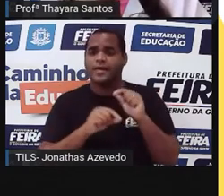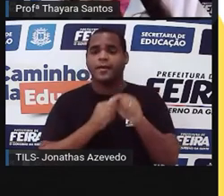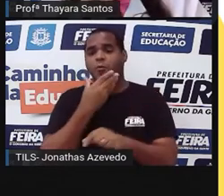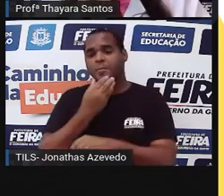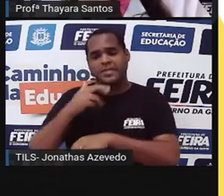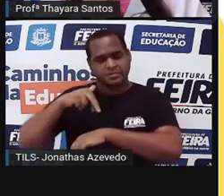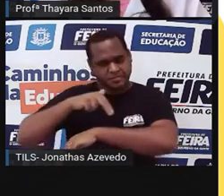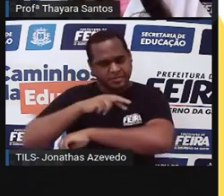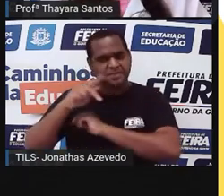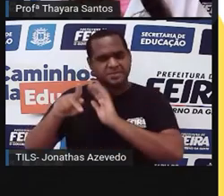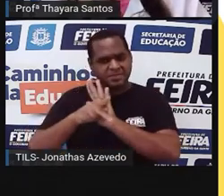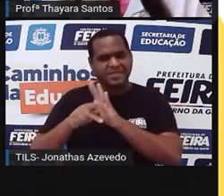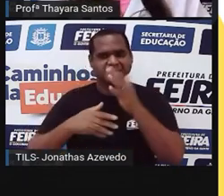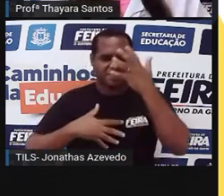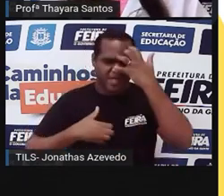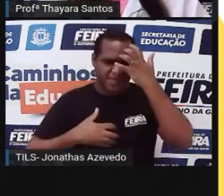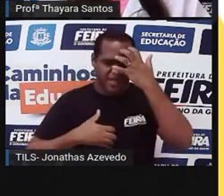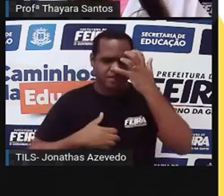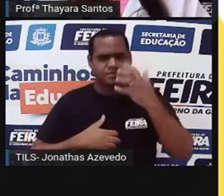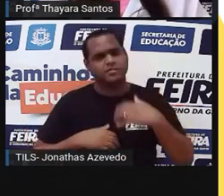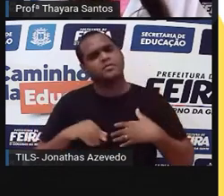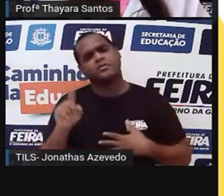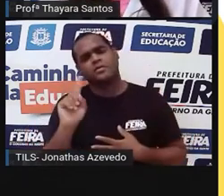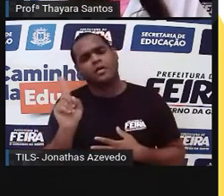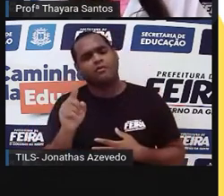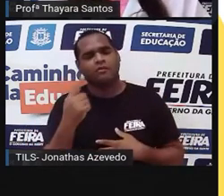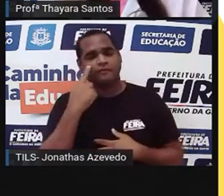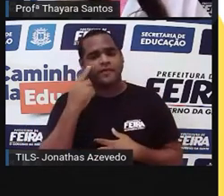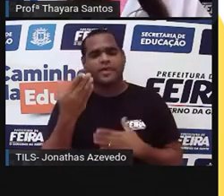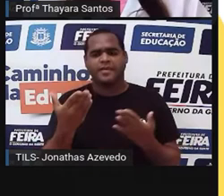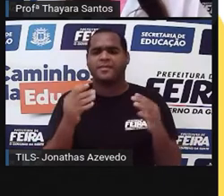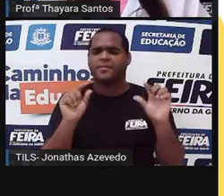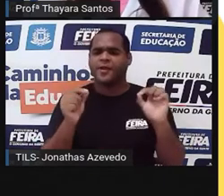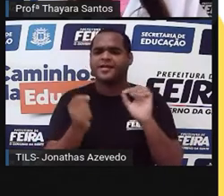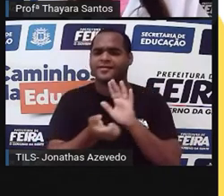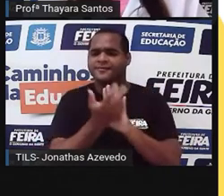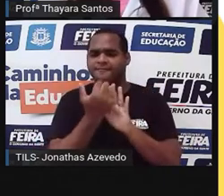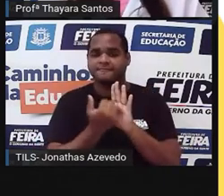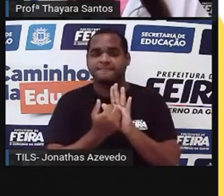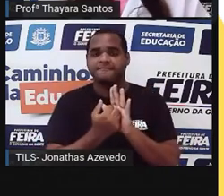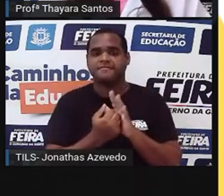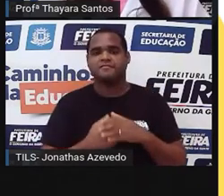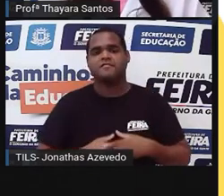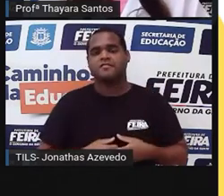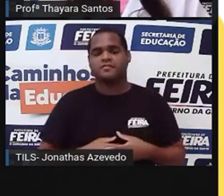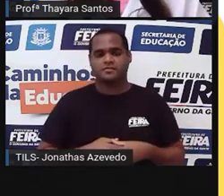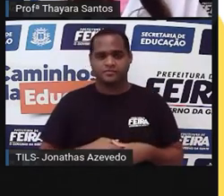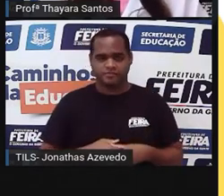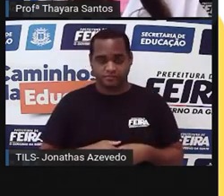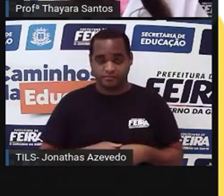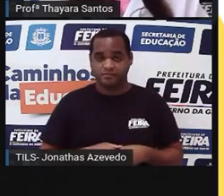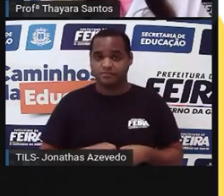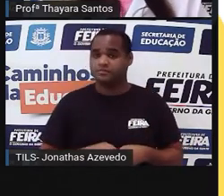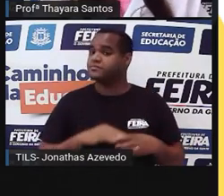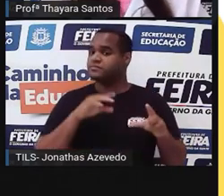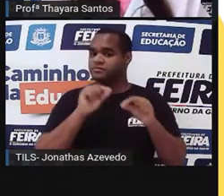veio do macaco. Então, por que a gente vê essas imagens assim? Pelo seguinte, na verdade, o que a ciência fala